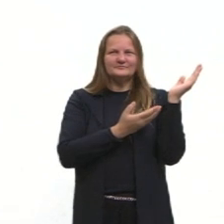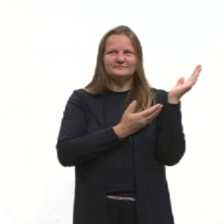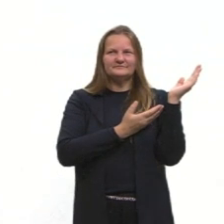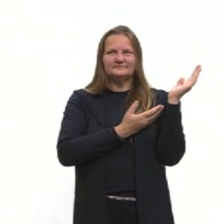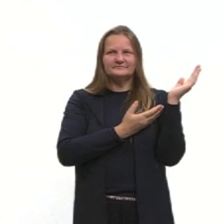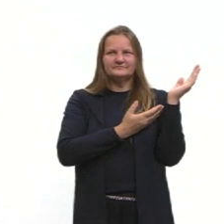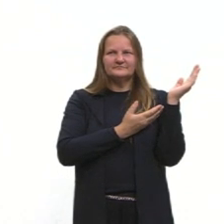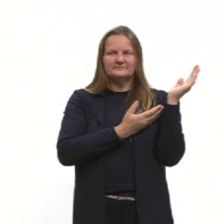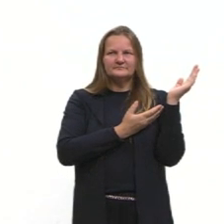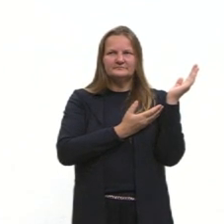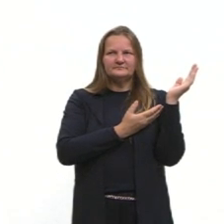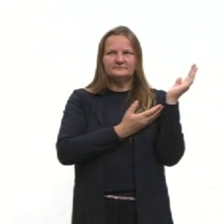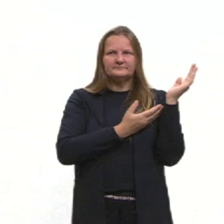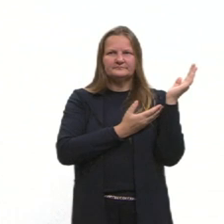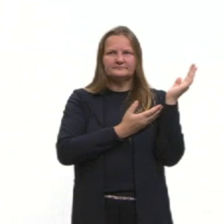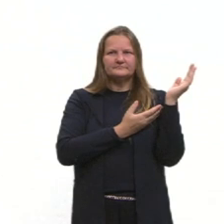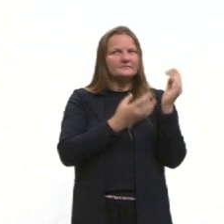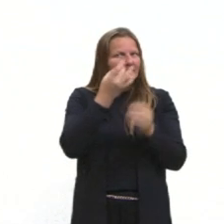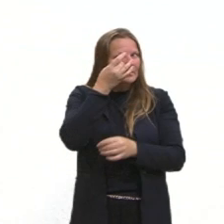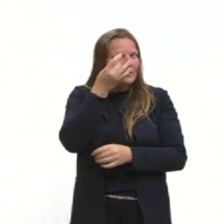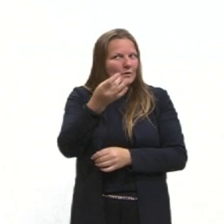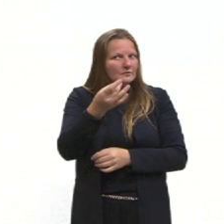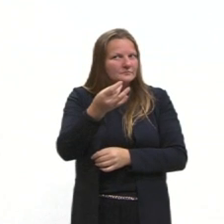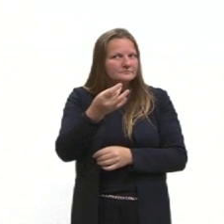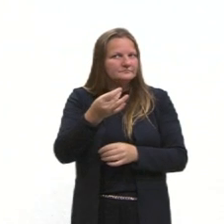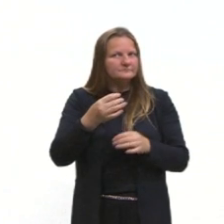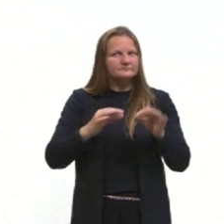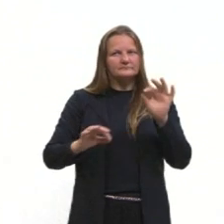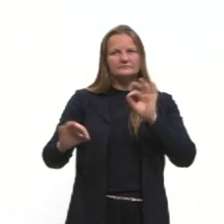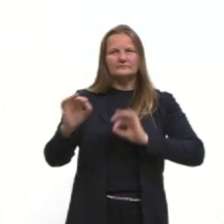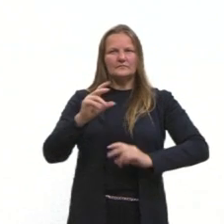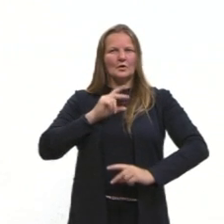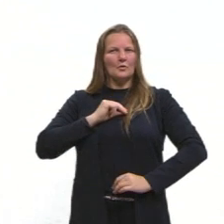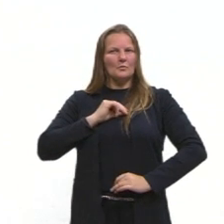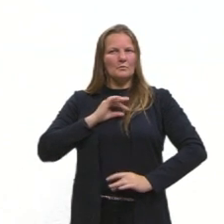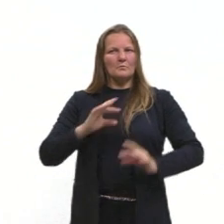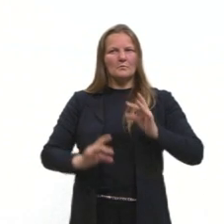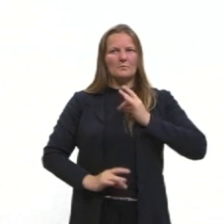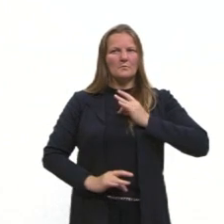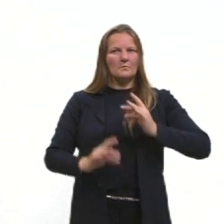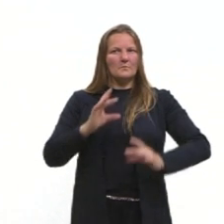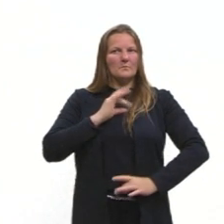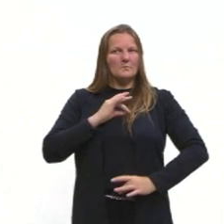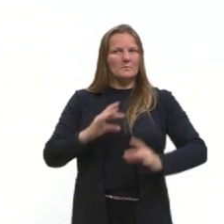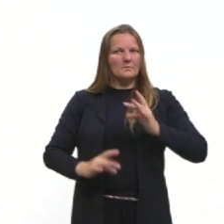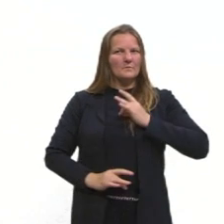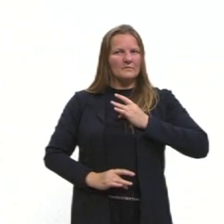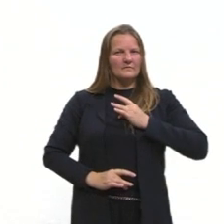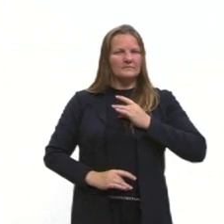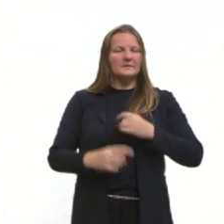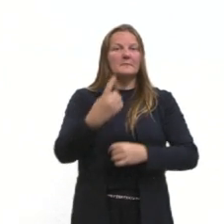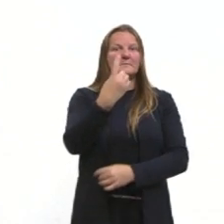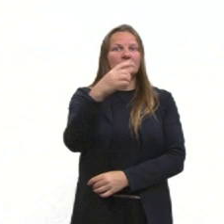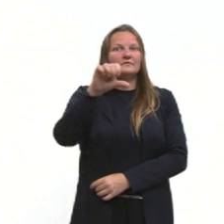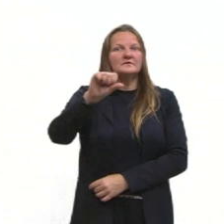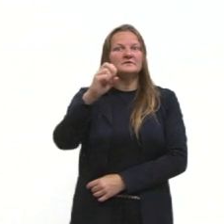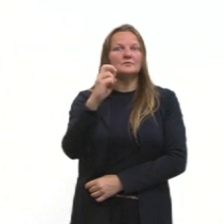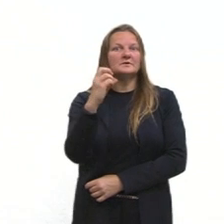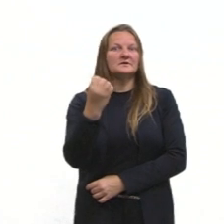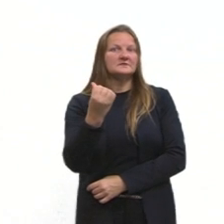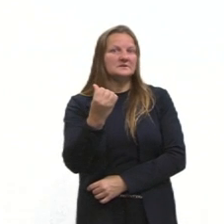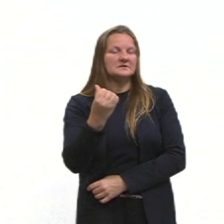uma performance artística, lá em 1956, do artista